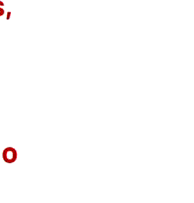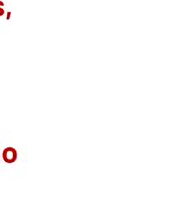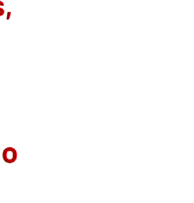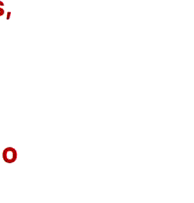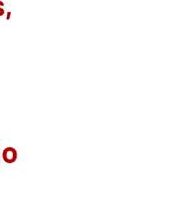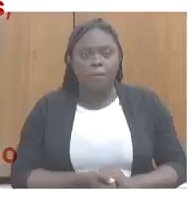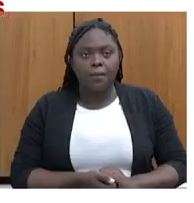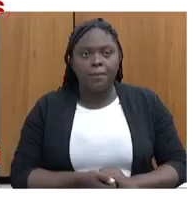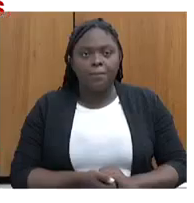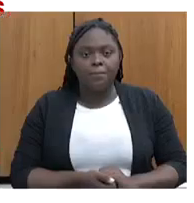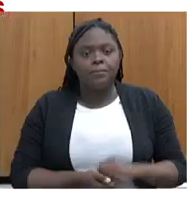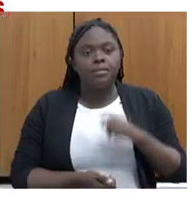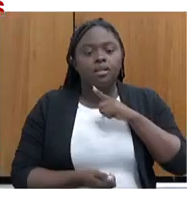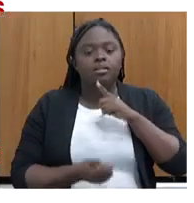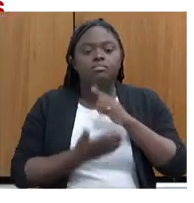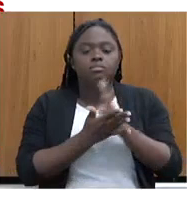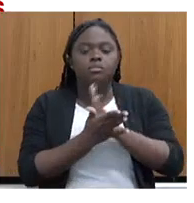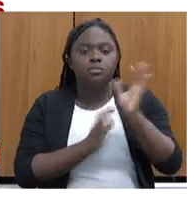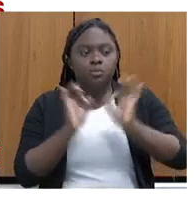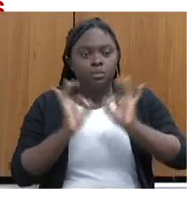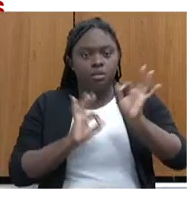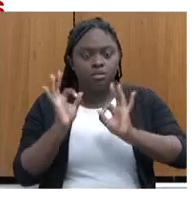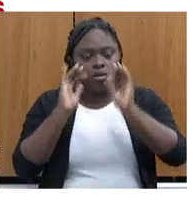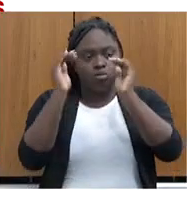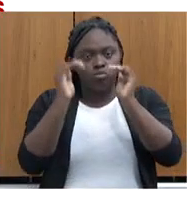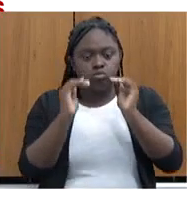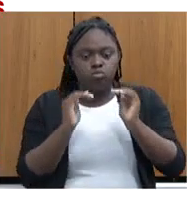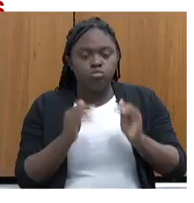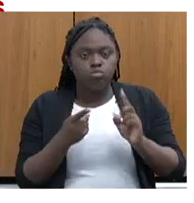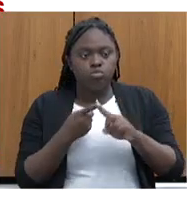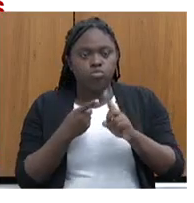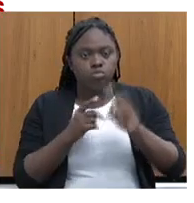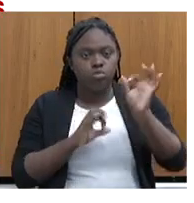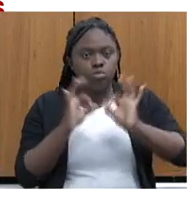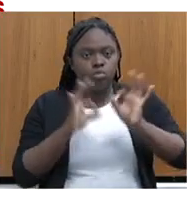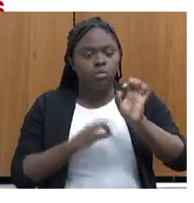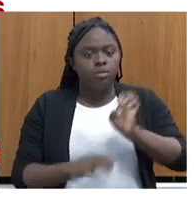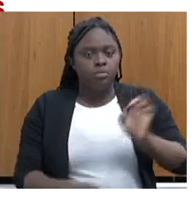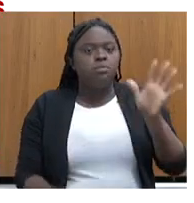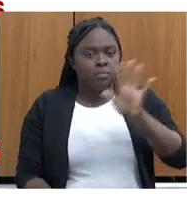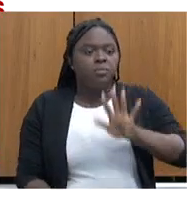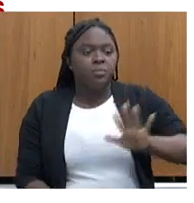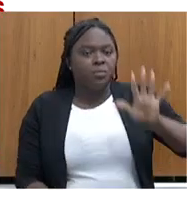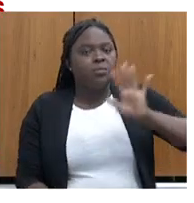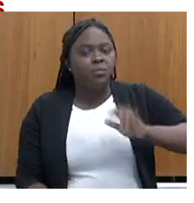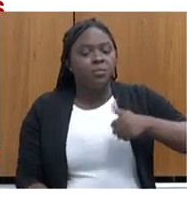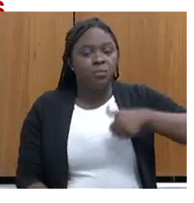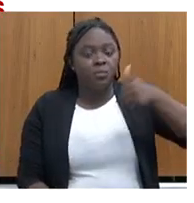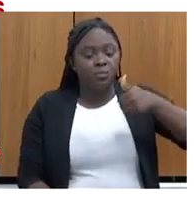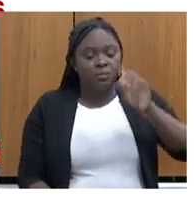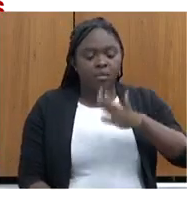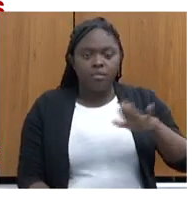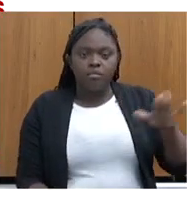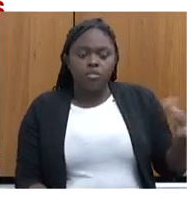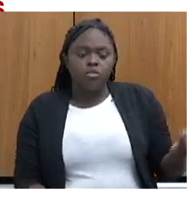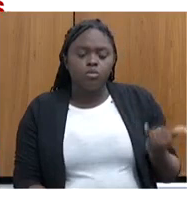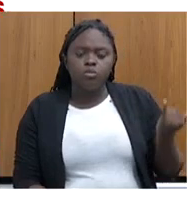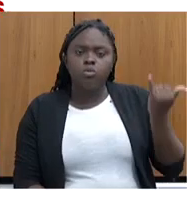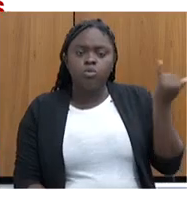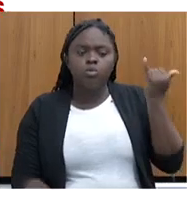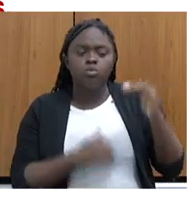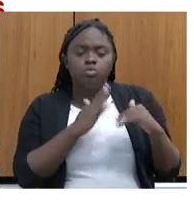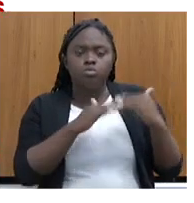elaboração. O plano estadual da primeira infância, que nós achamos que a primeira infância é importantíssima para o desenvolvimento